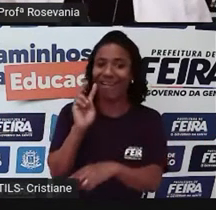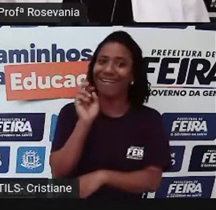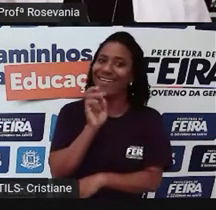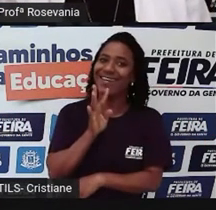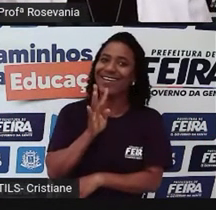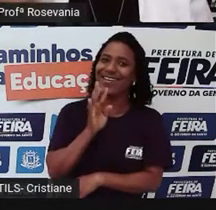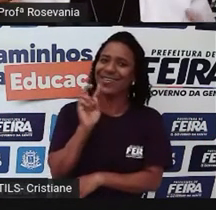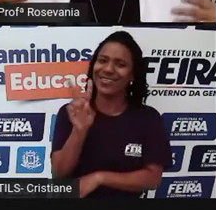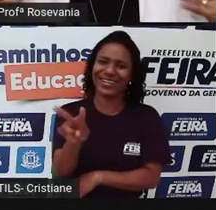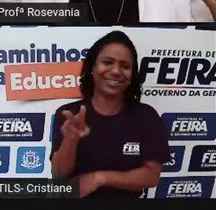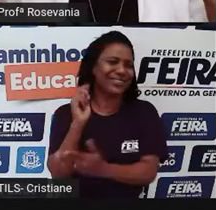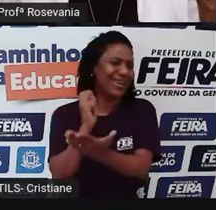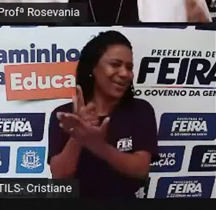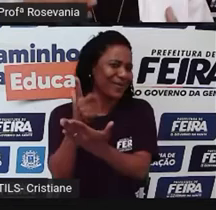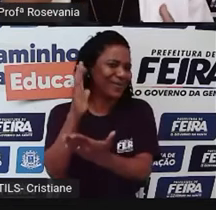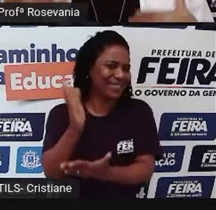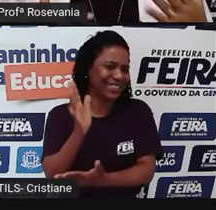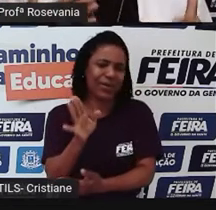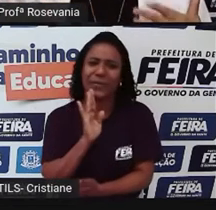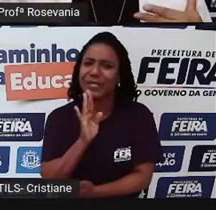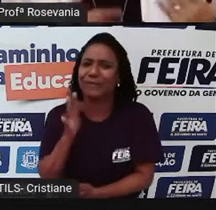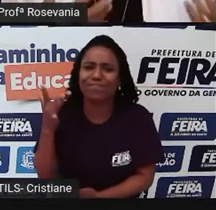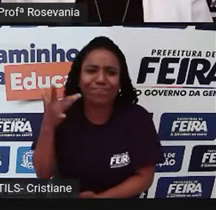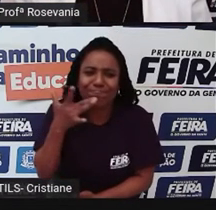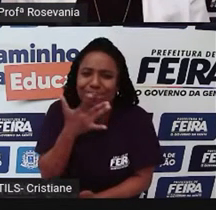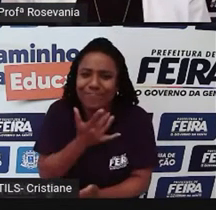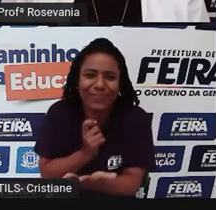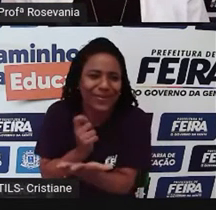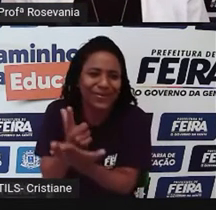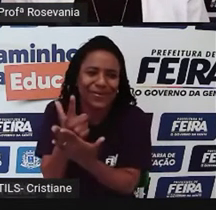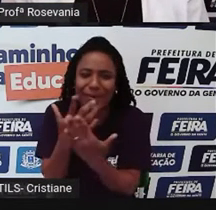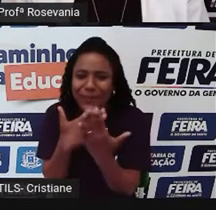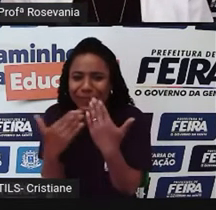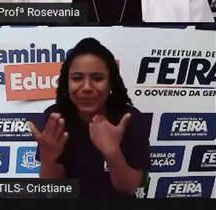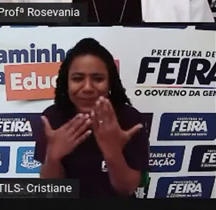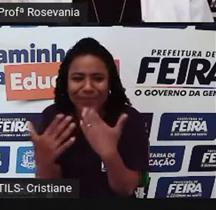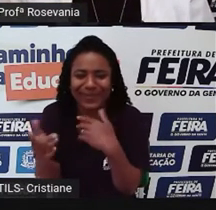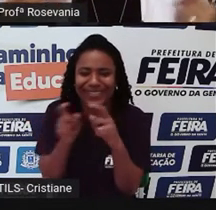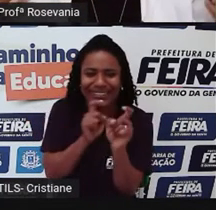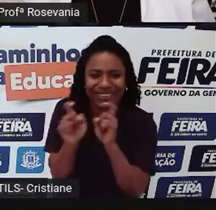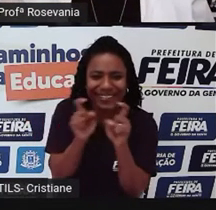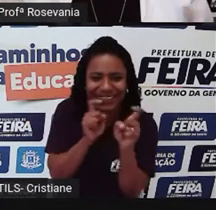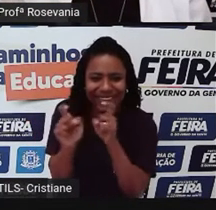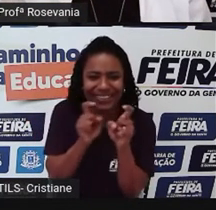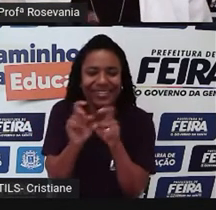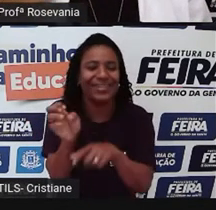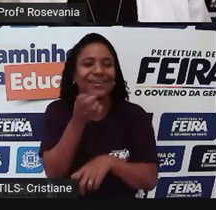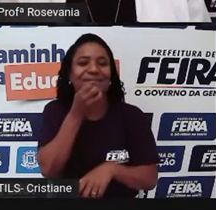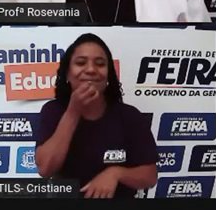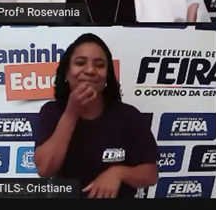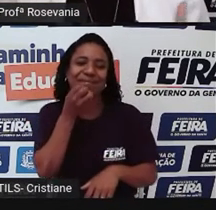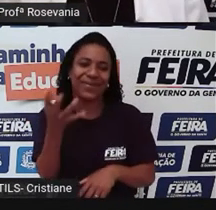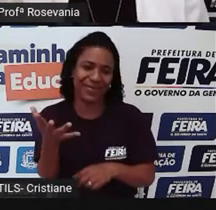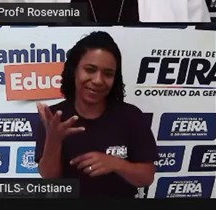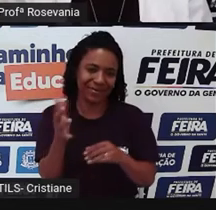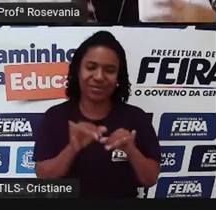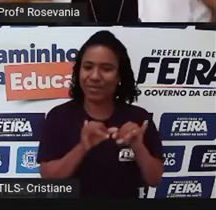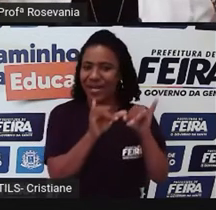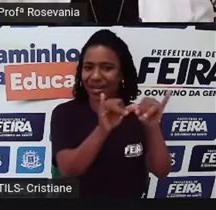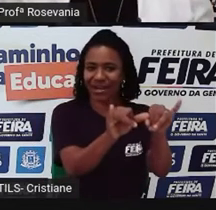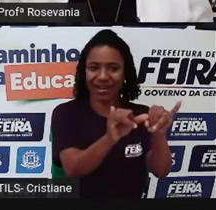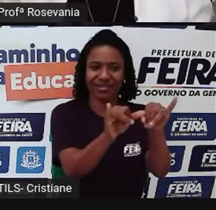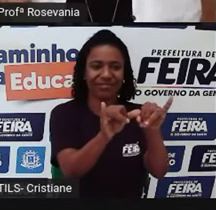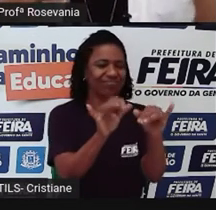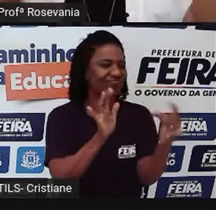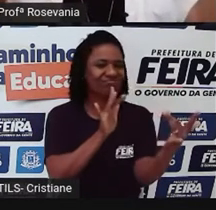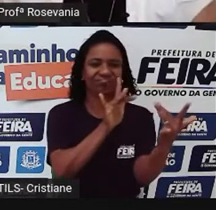saudável, né, que a gente participa quando vai nesse ambiente, que é totalmente diferente quando você vai no supermercado, que é aquela